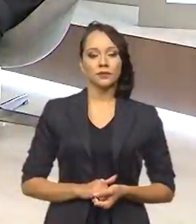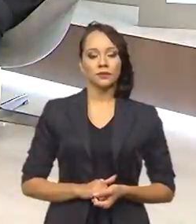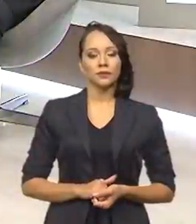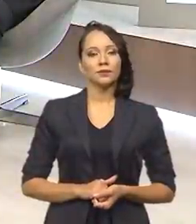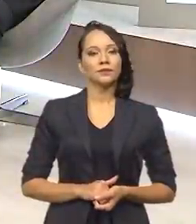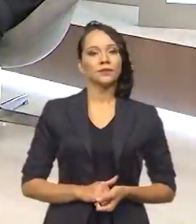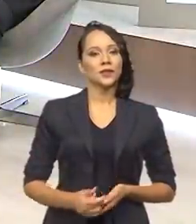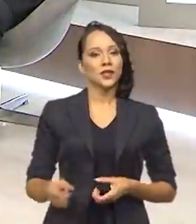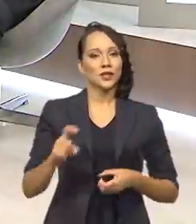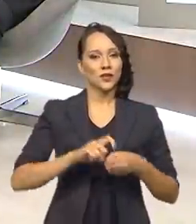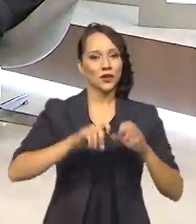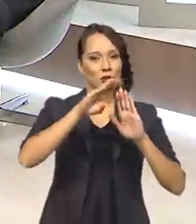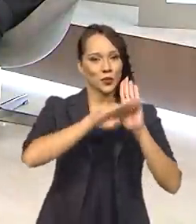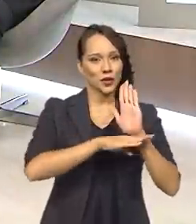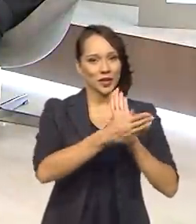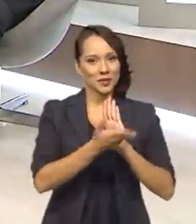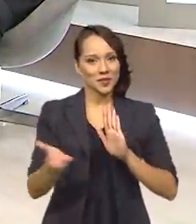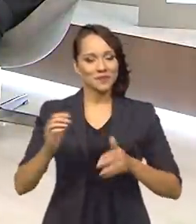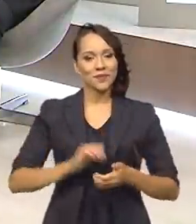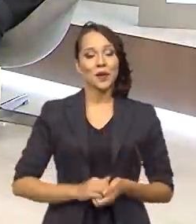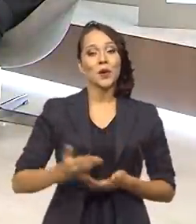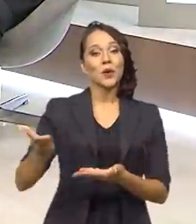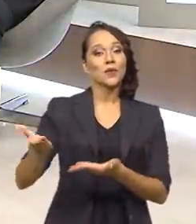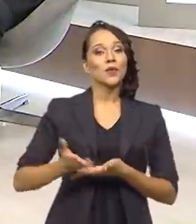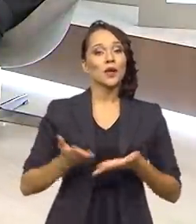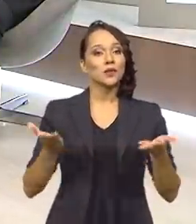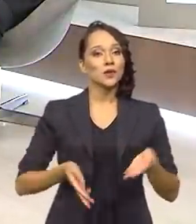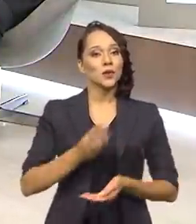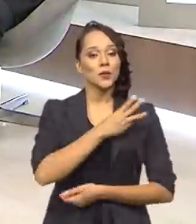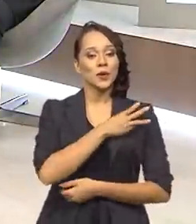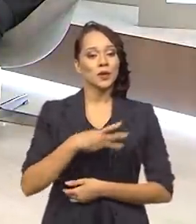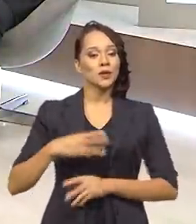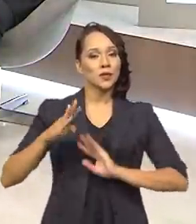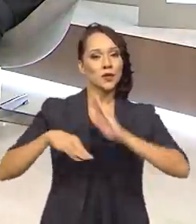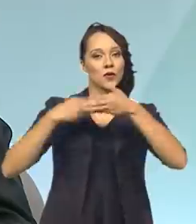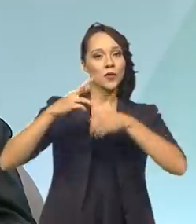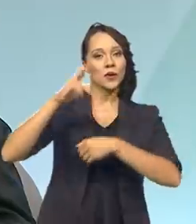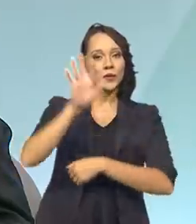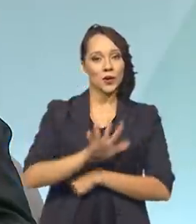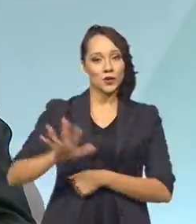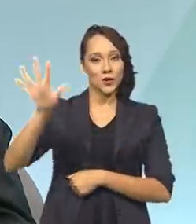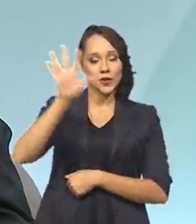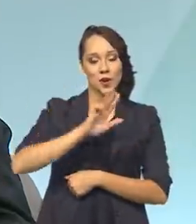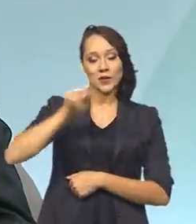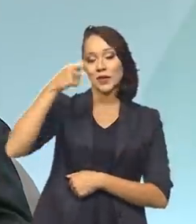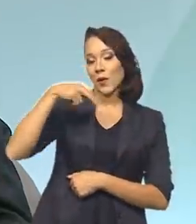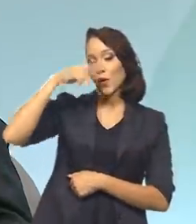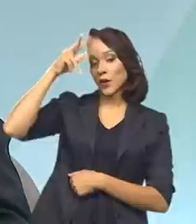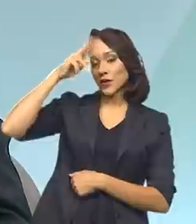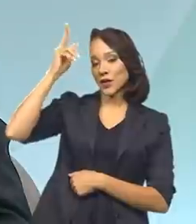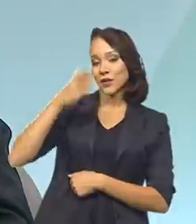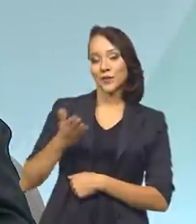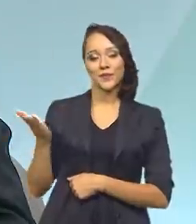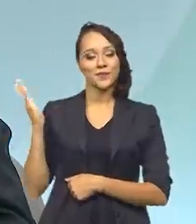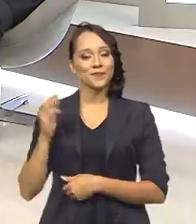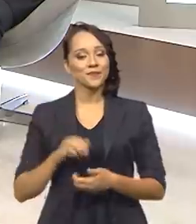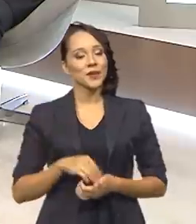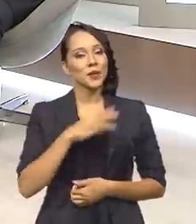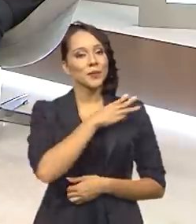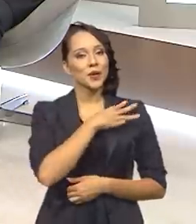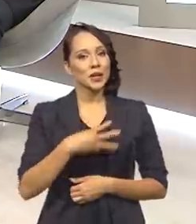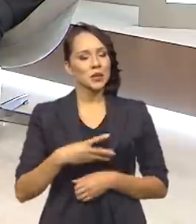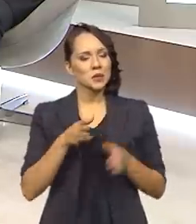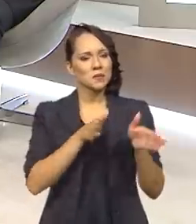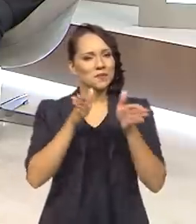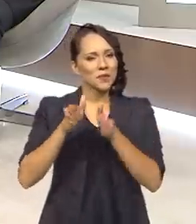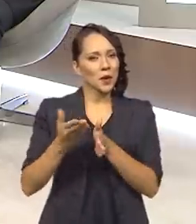De volta com o Brasil em Pauta, o convidado de hoje é o ministro do Desenvolvimento Regional, Rogério Marinho. Ministro, no